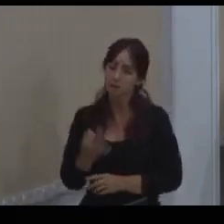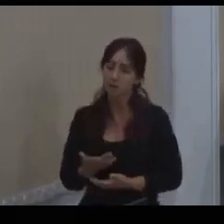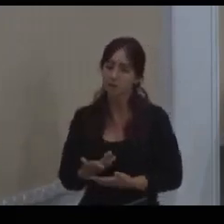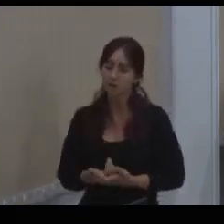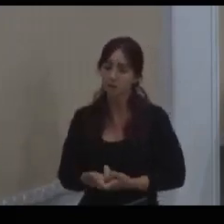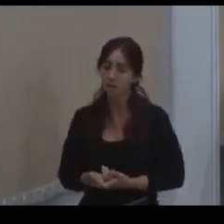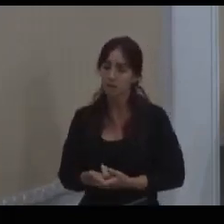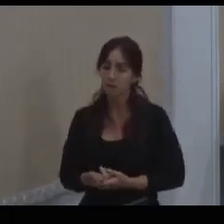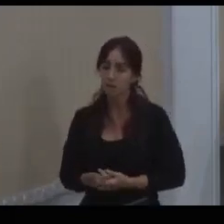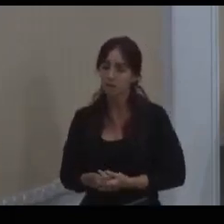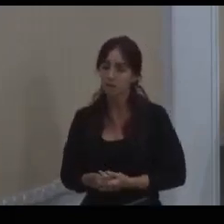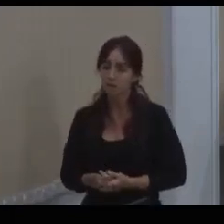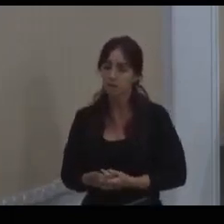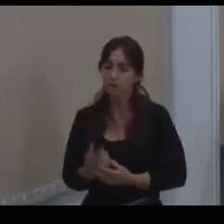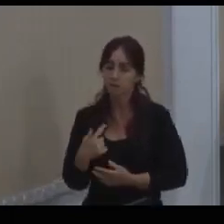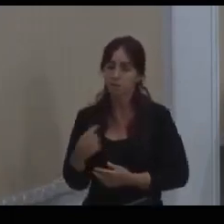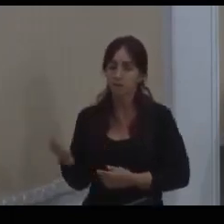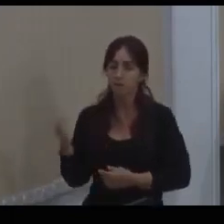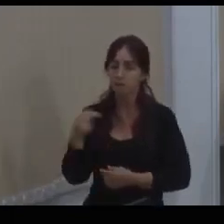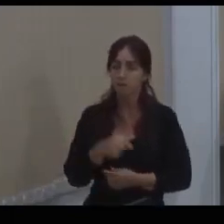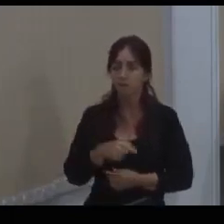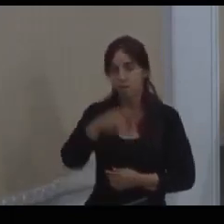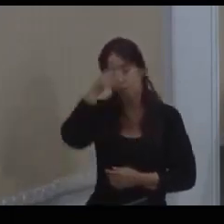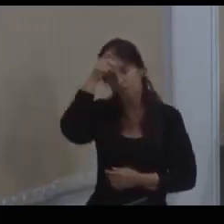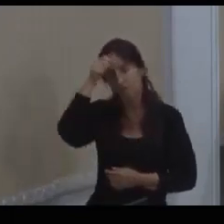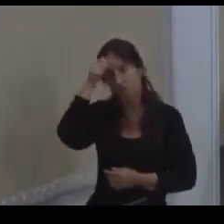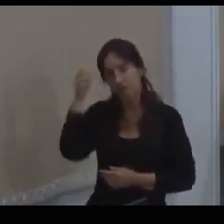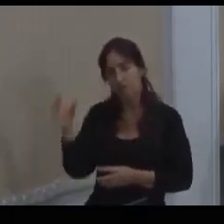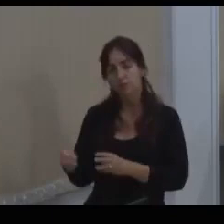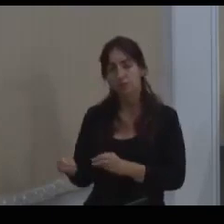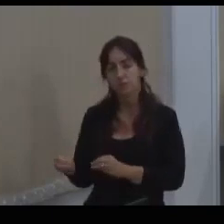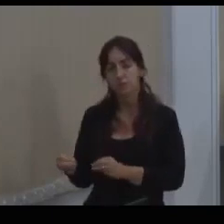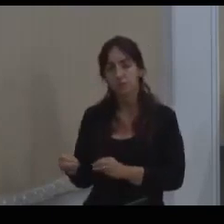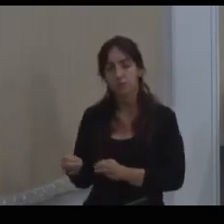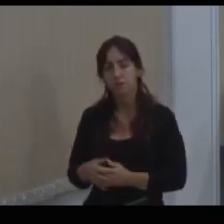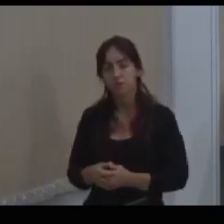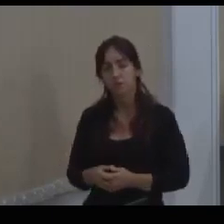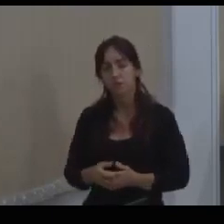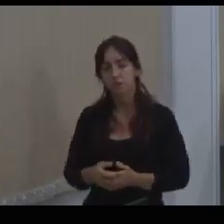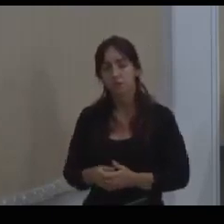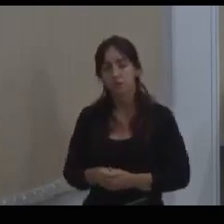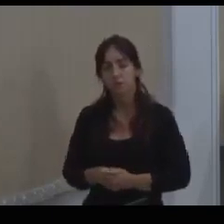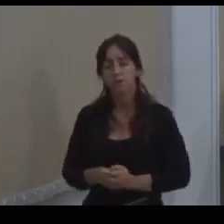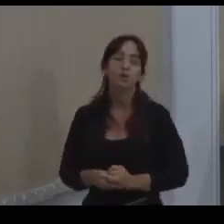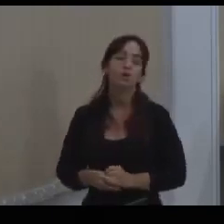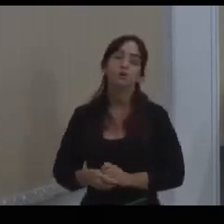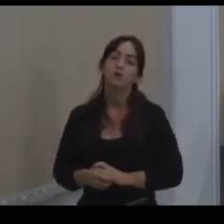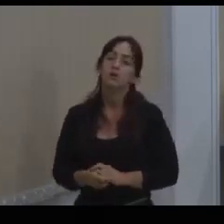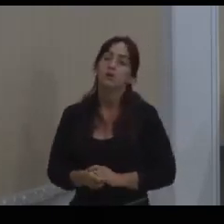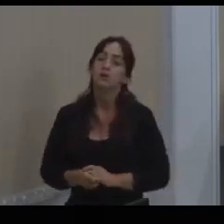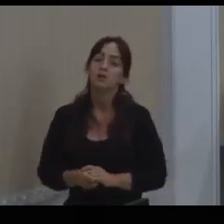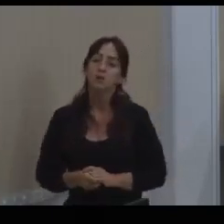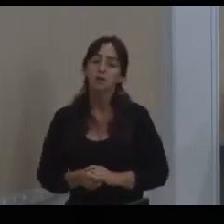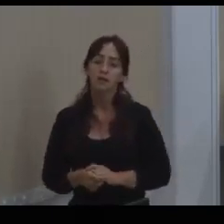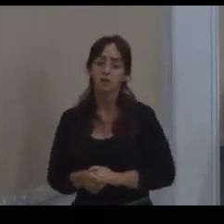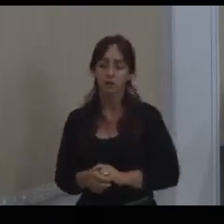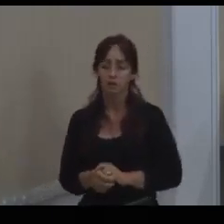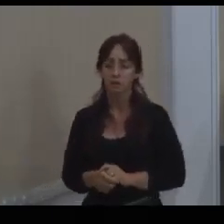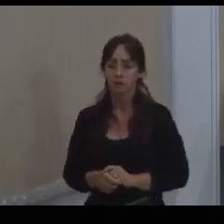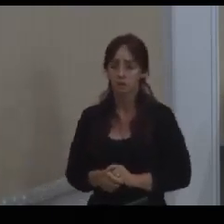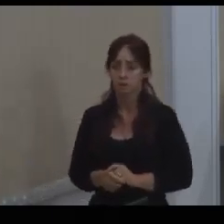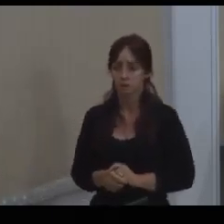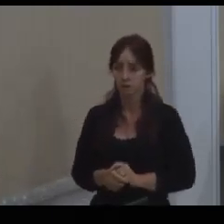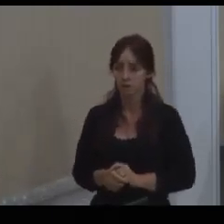eu vim para a prefeitura e estava me deslocando e agora eu estou no telefone. Não será, o terreno